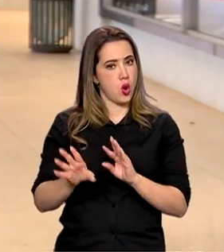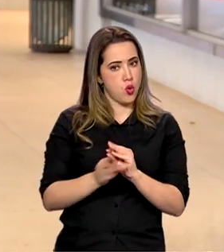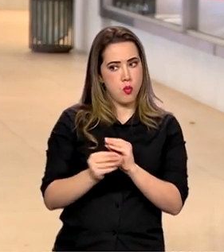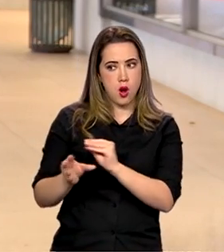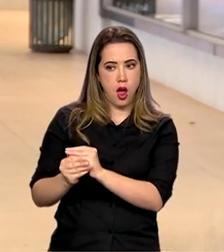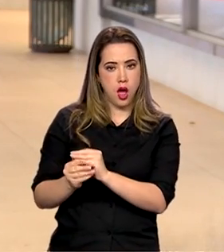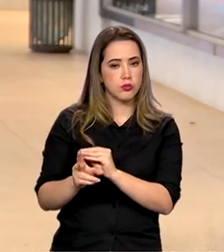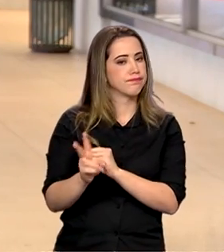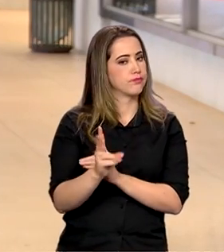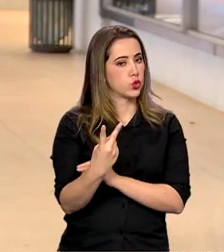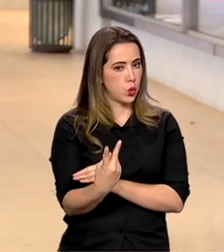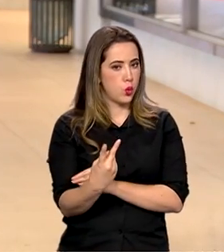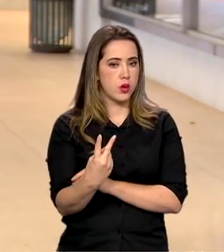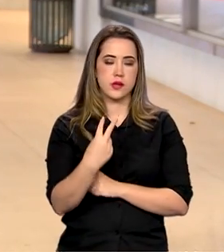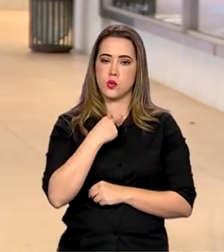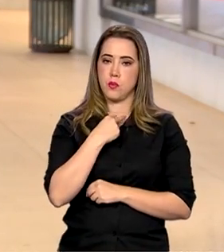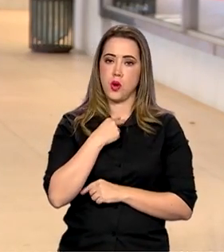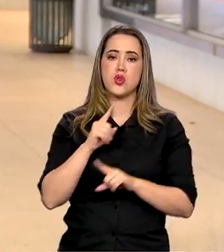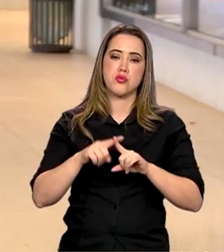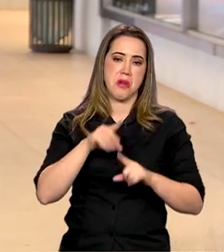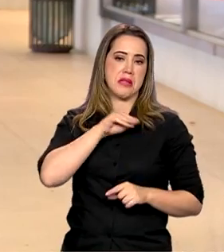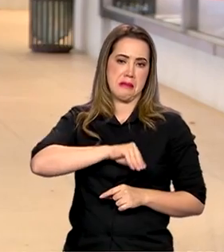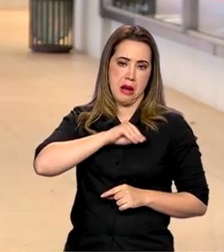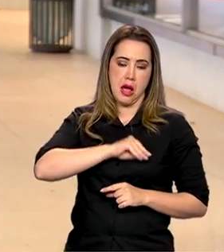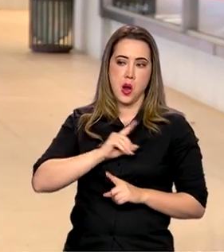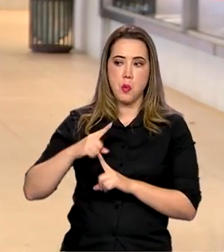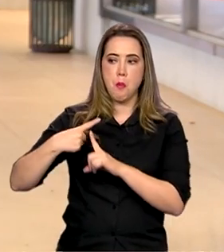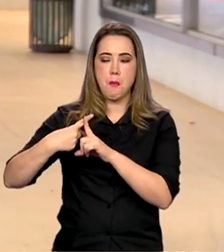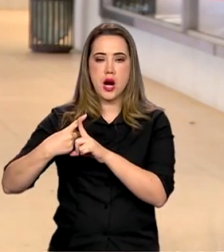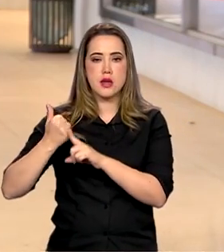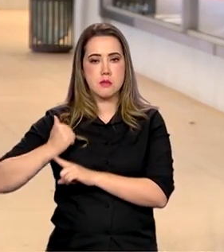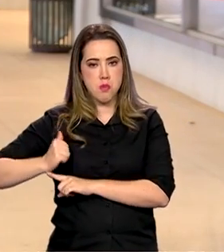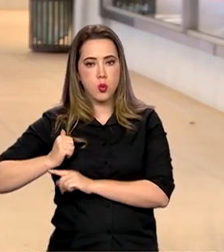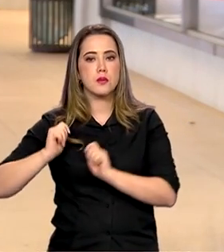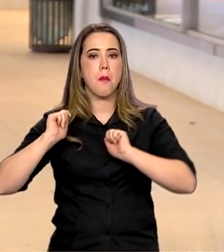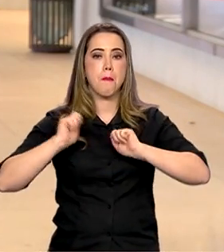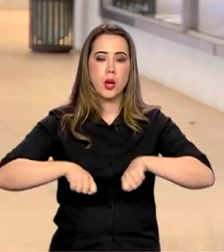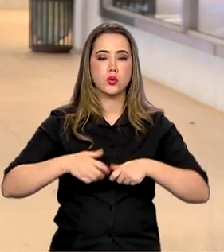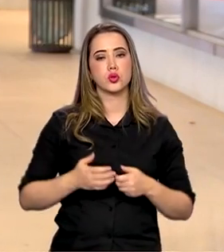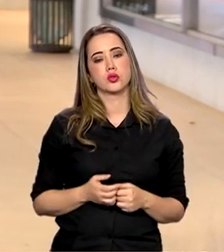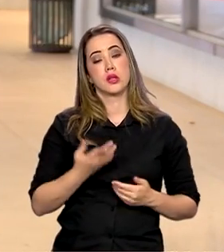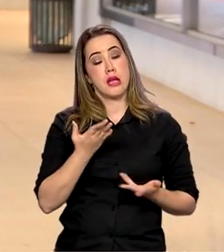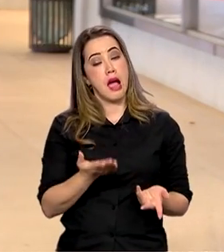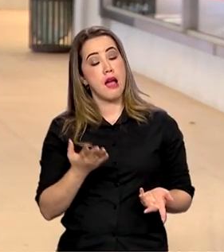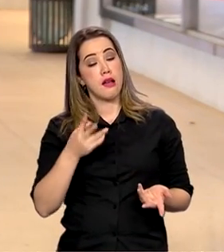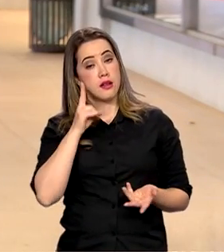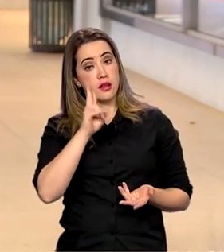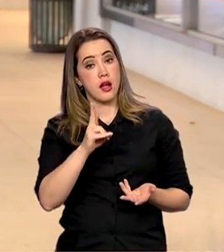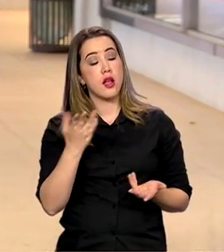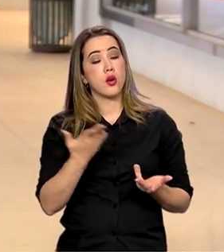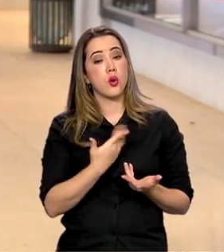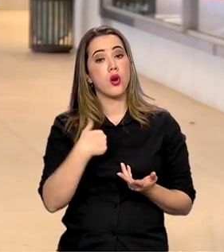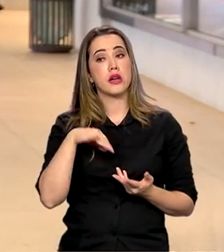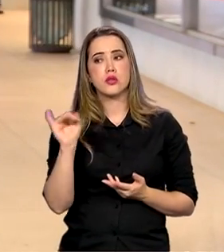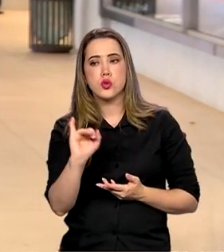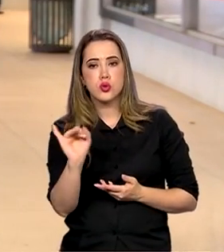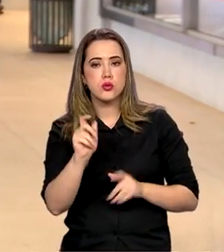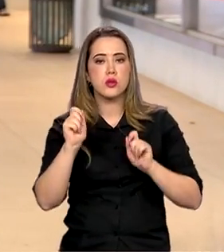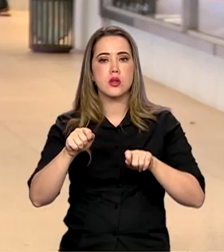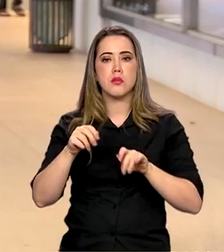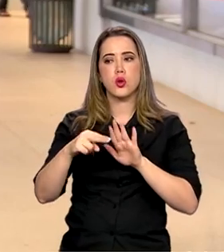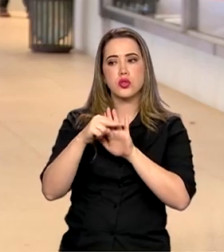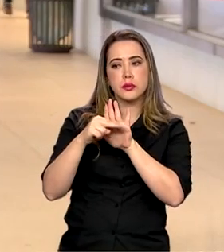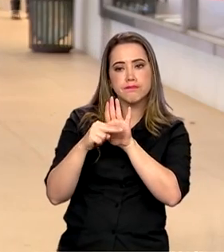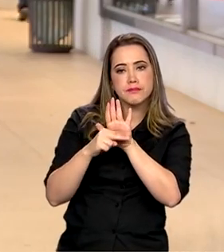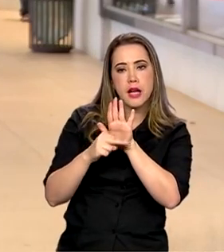As instituições de ensino superior terão autonomia para definir como vão aplicar as novas regras, que começam a valer